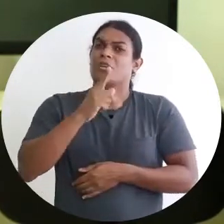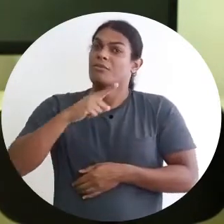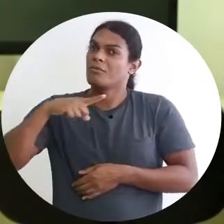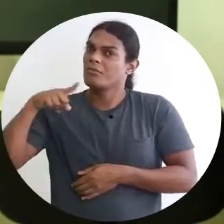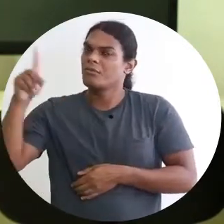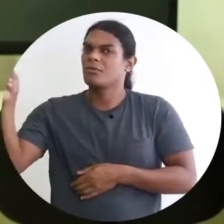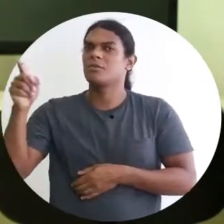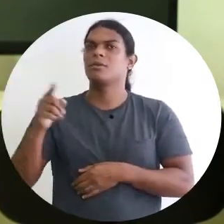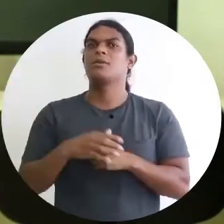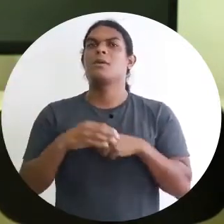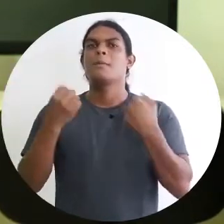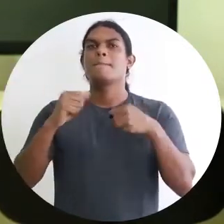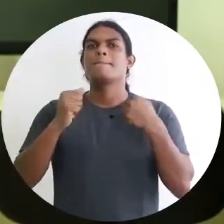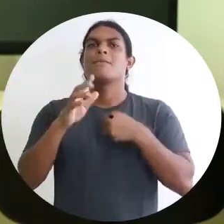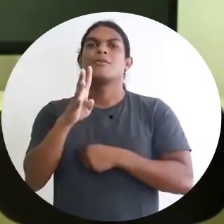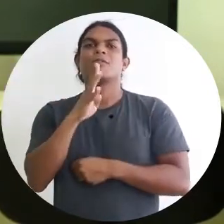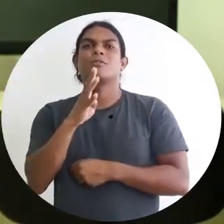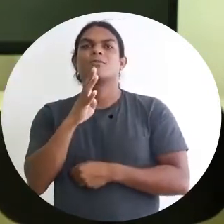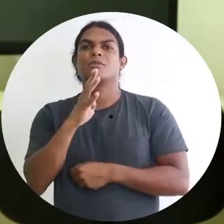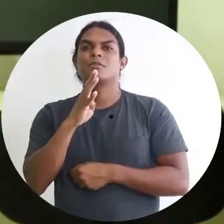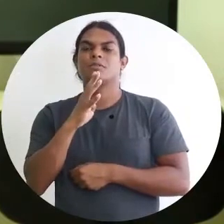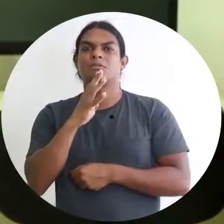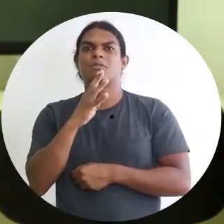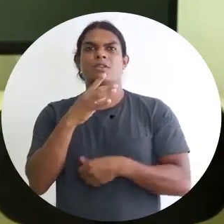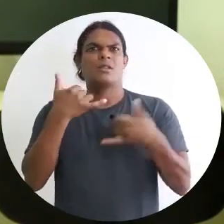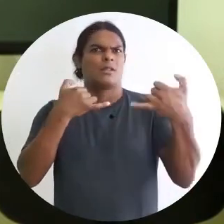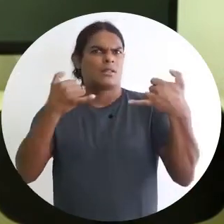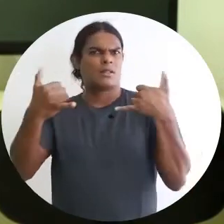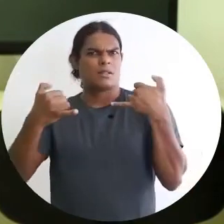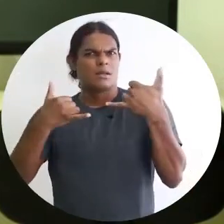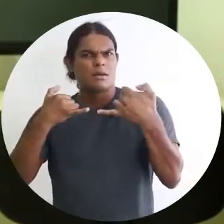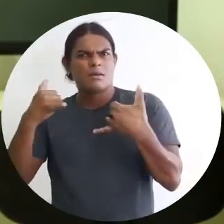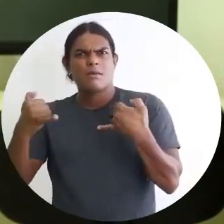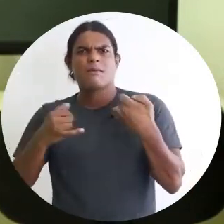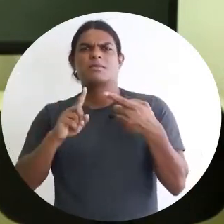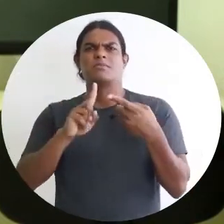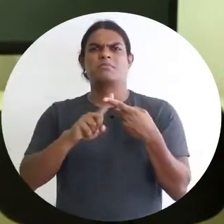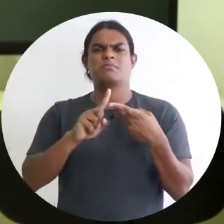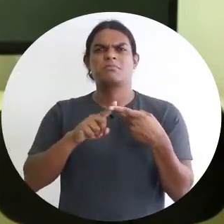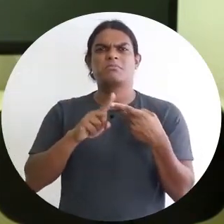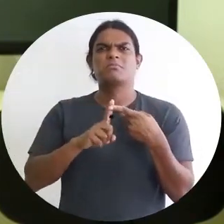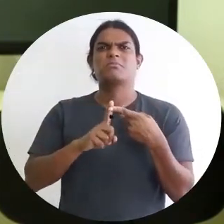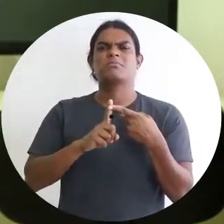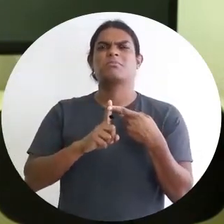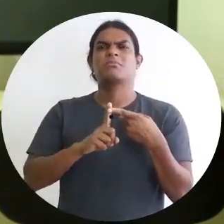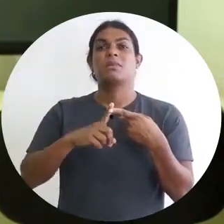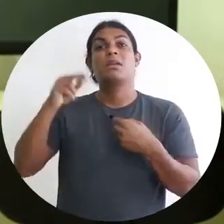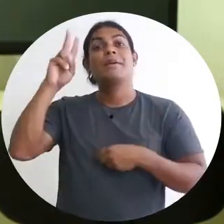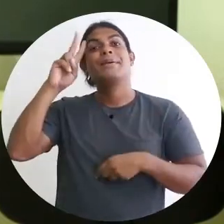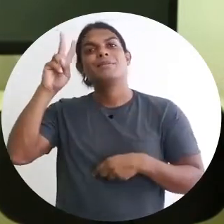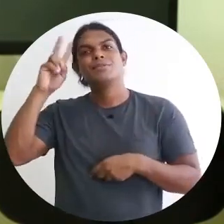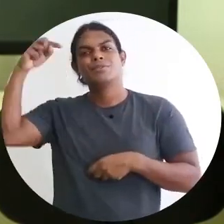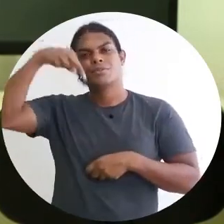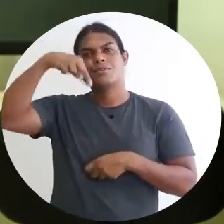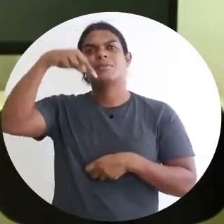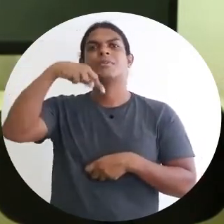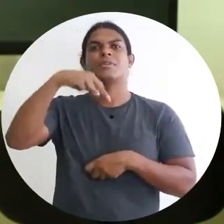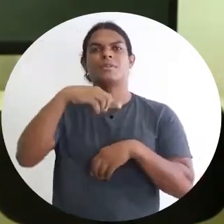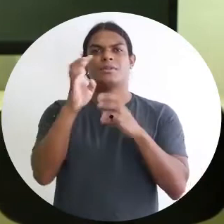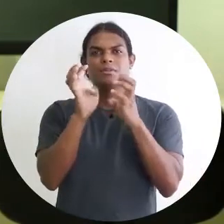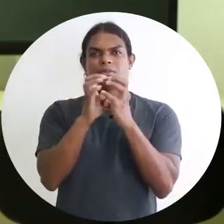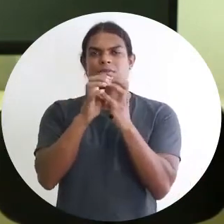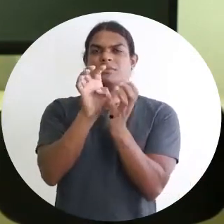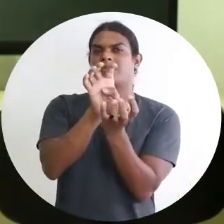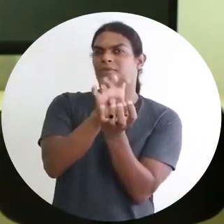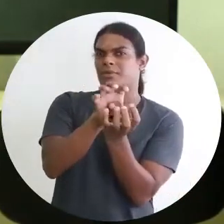vocês podem conhecer lá armamentos e história de nossa região, como quadros e